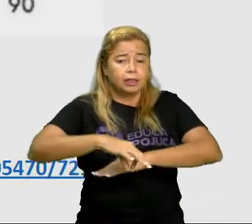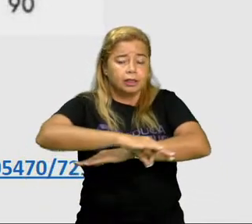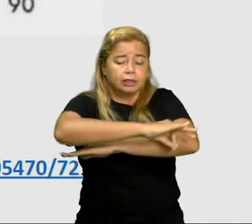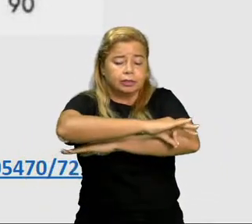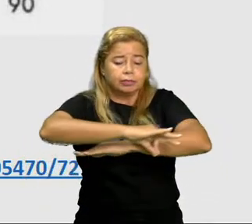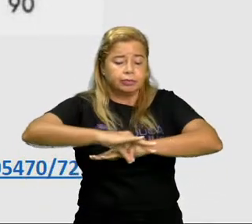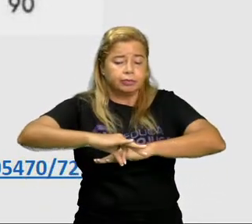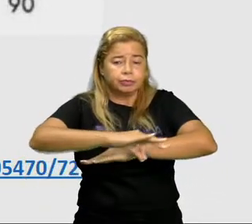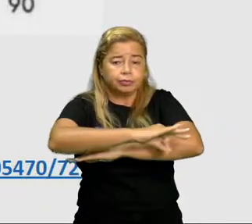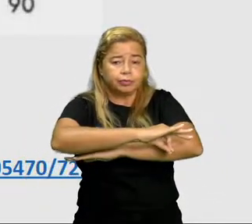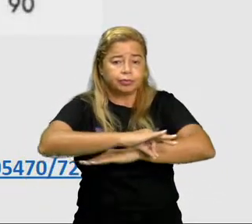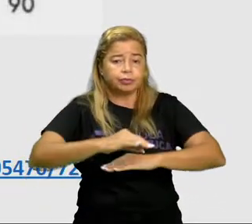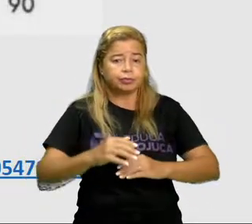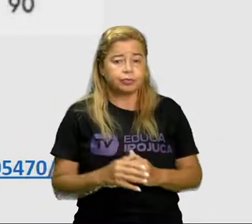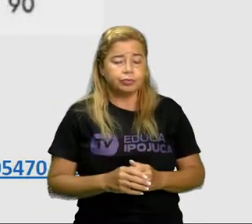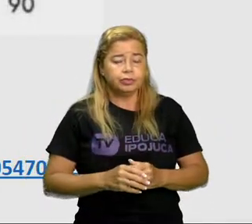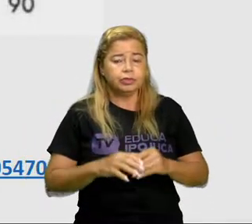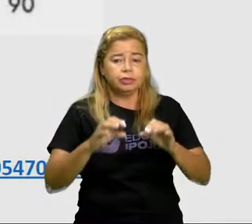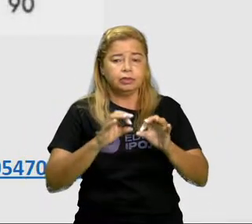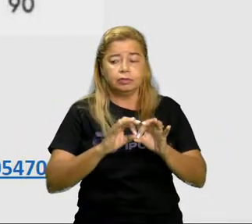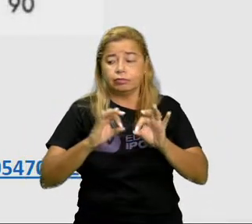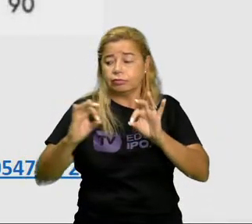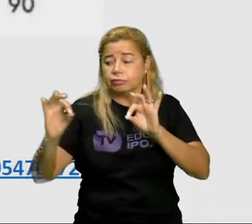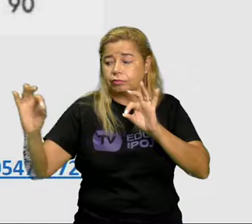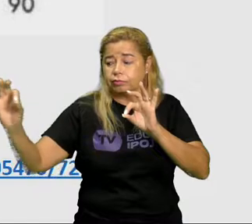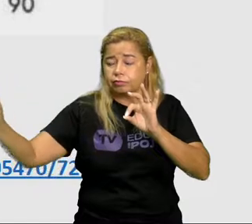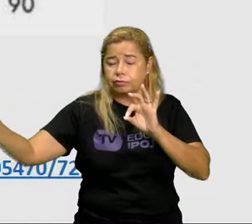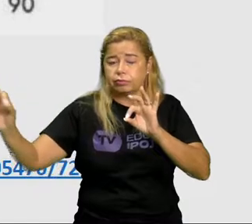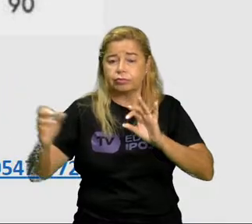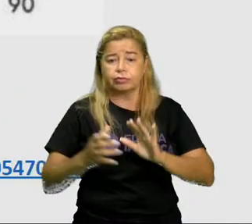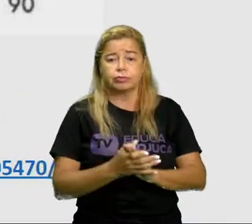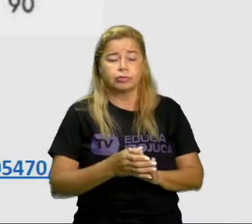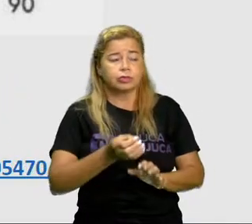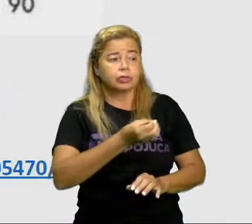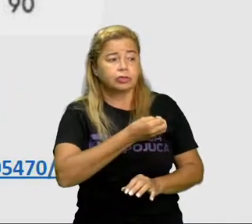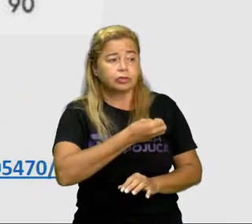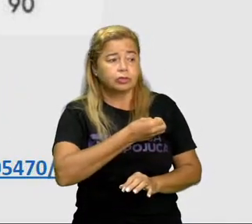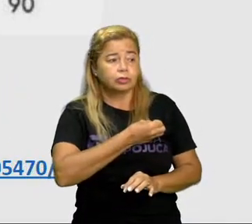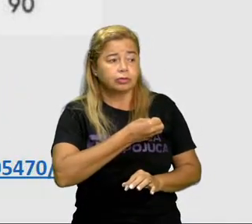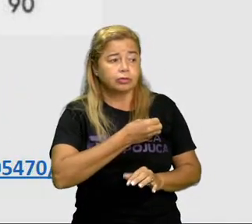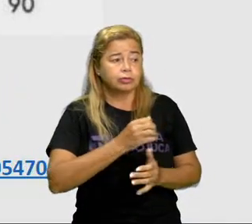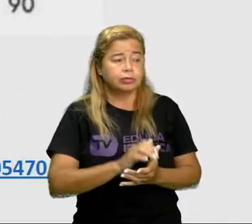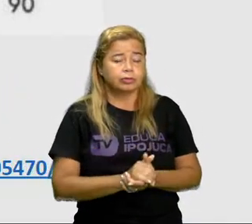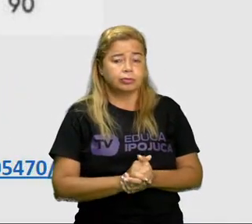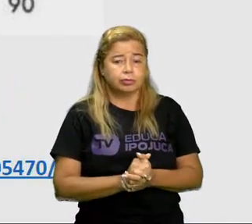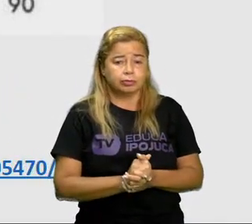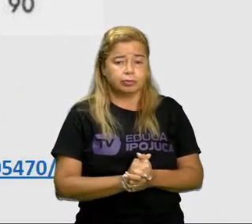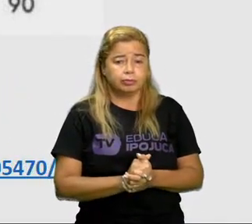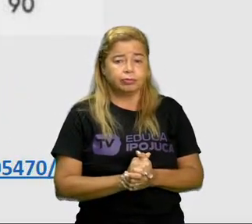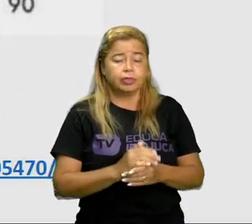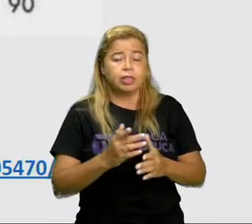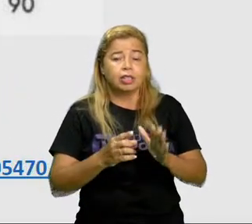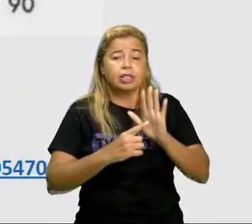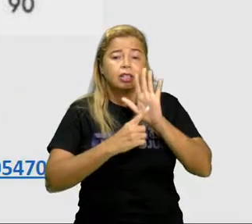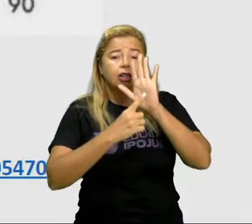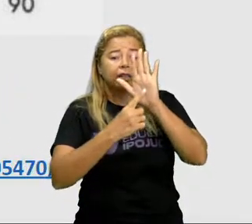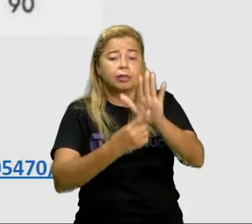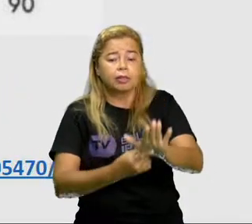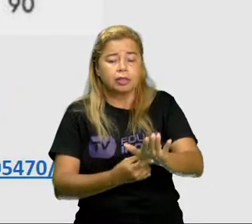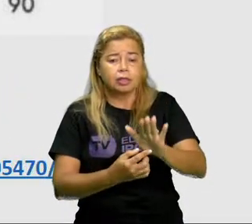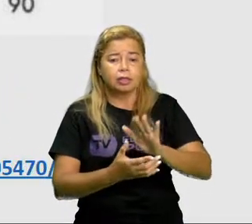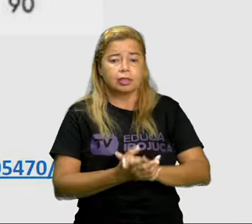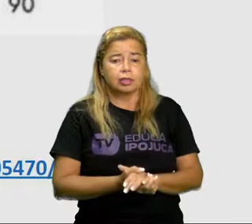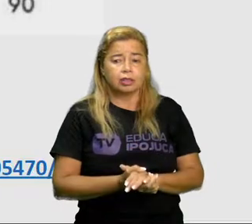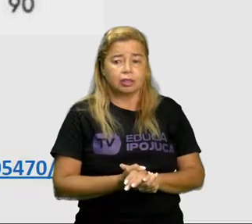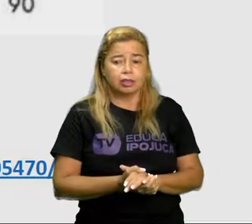numérica. Só que nessa reta numérica, os números estão sendo expostos